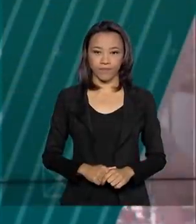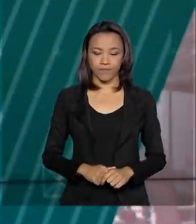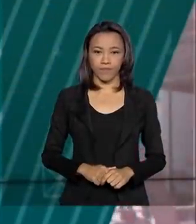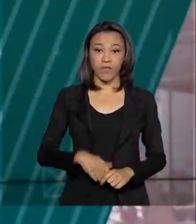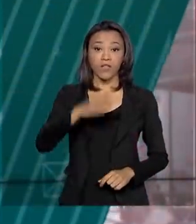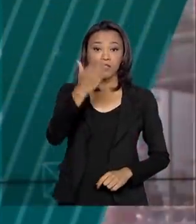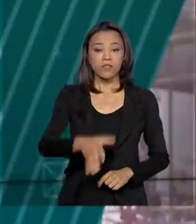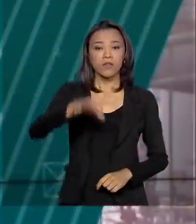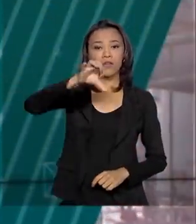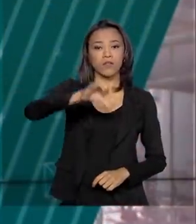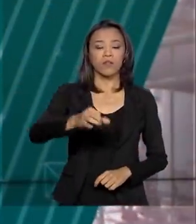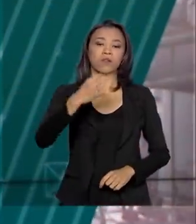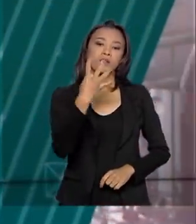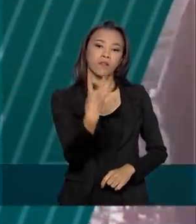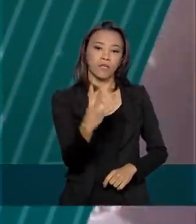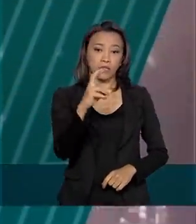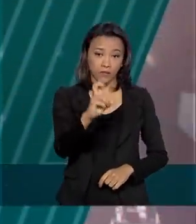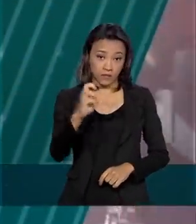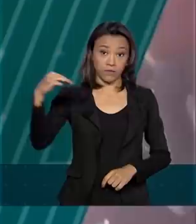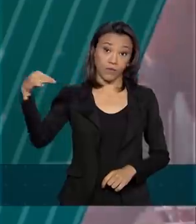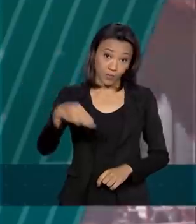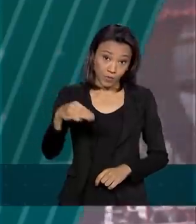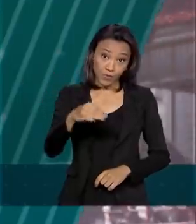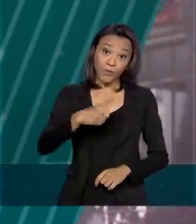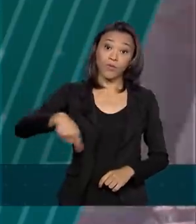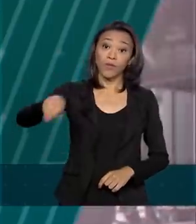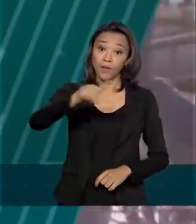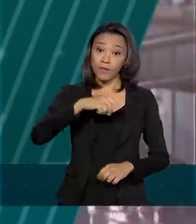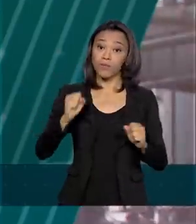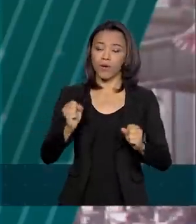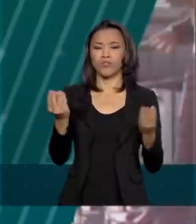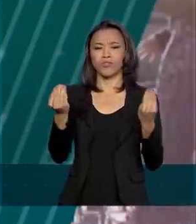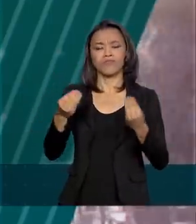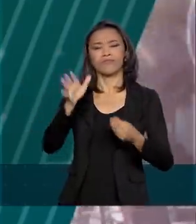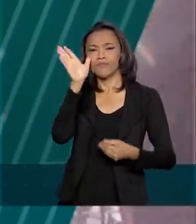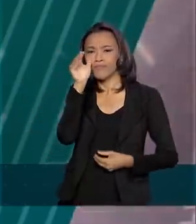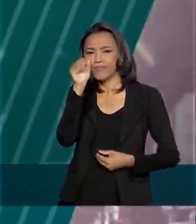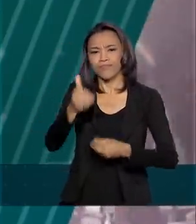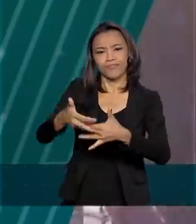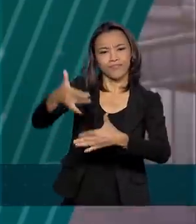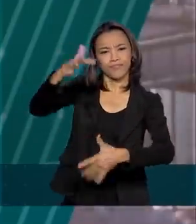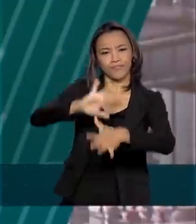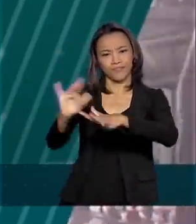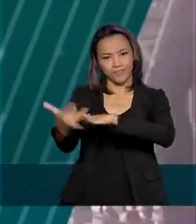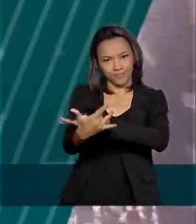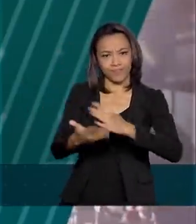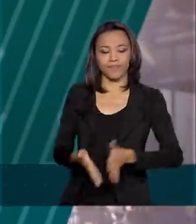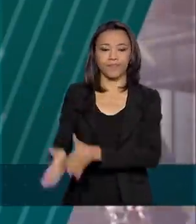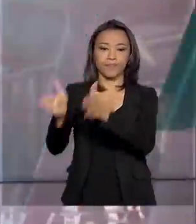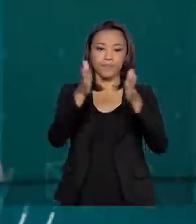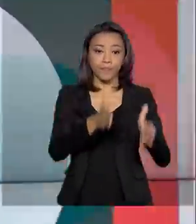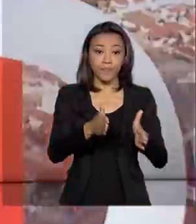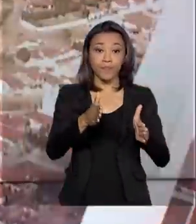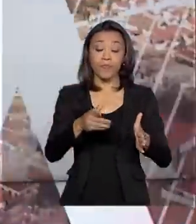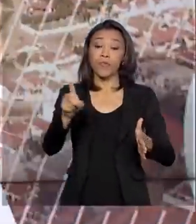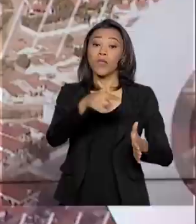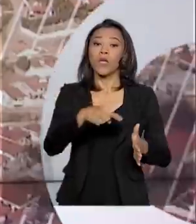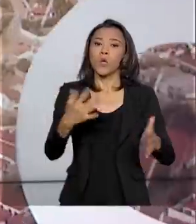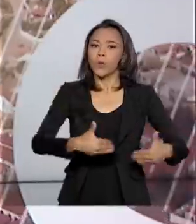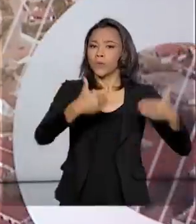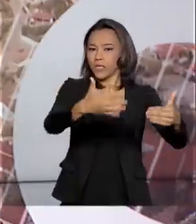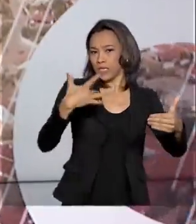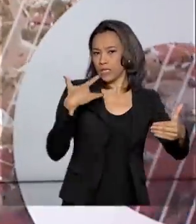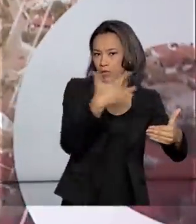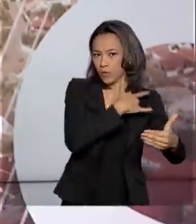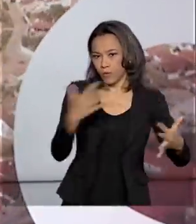São 9 horas e 45 minutos, estamos ao vivo também pelas redes sociais. Os Ministérios da Saúde